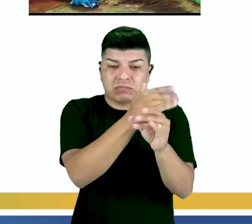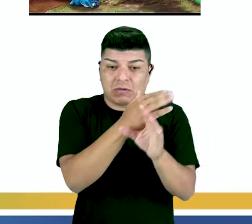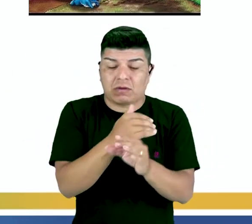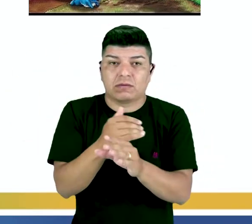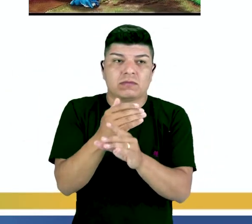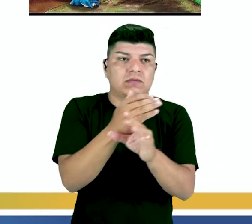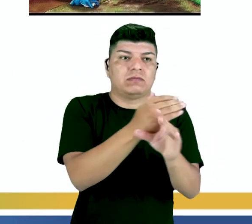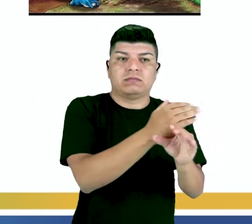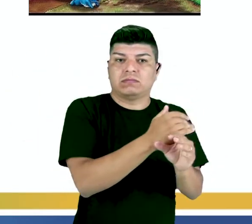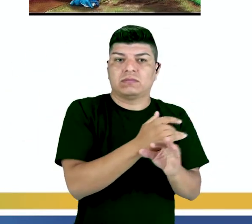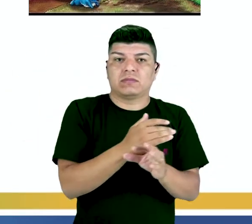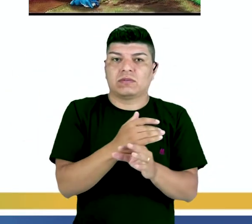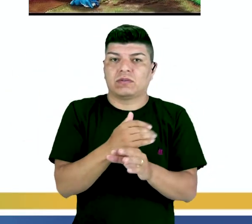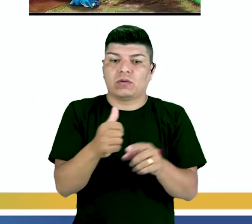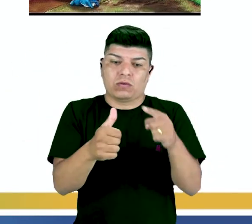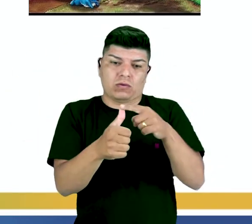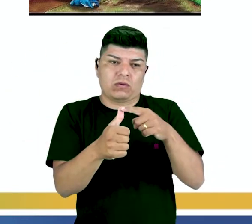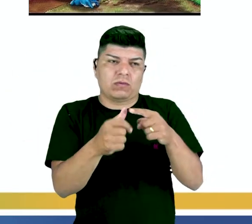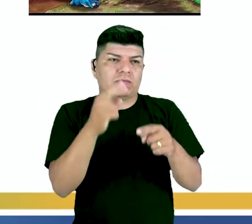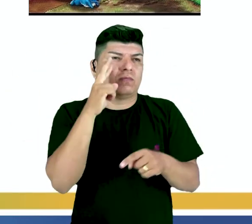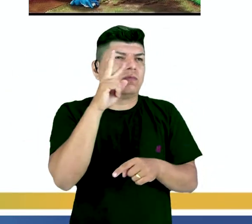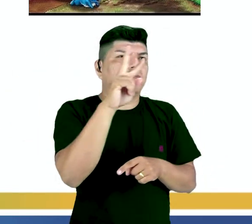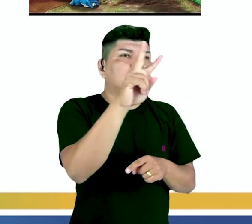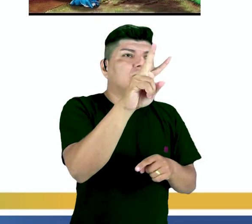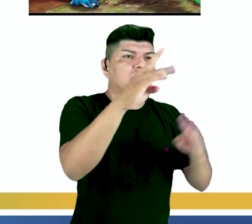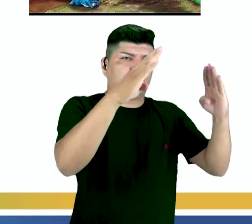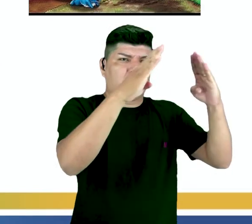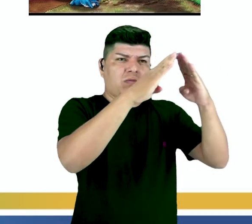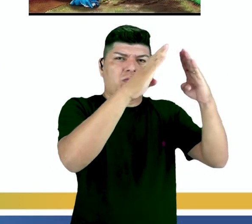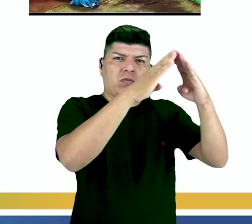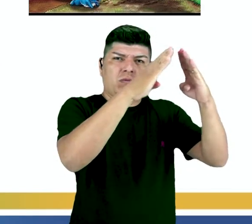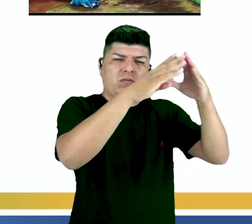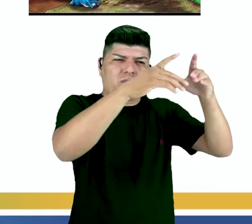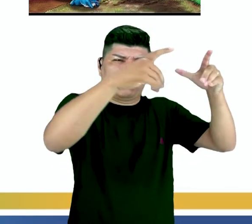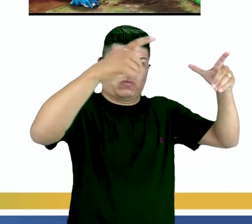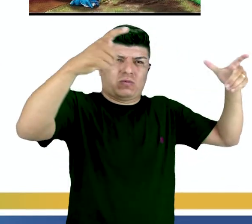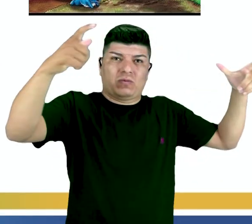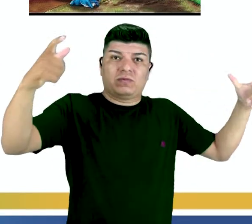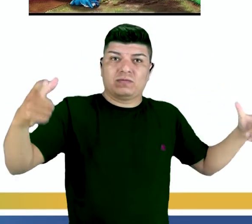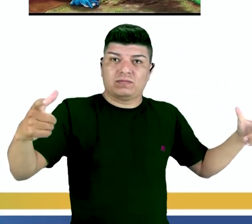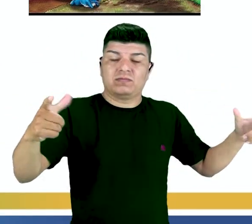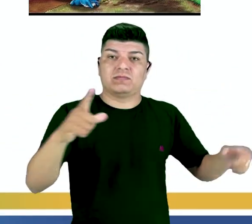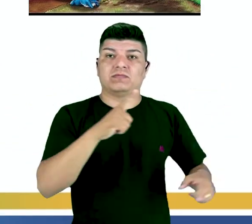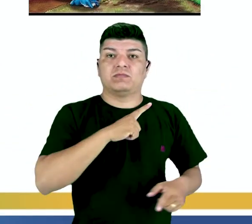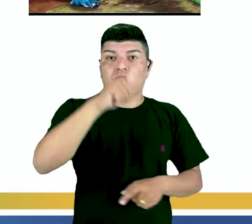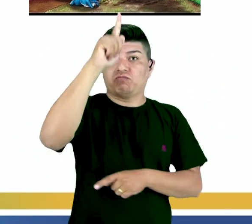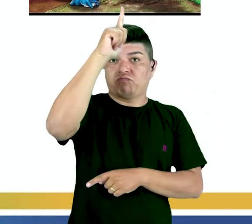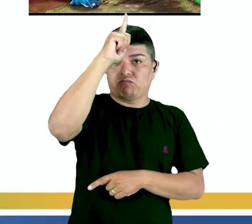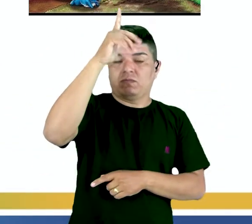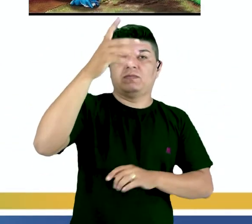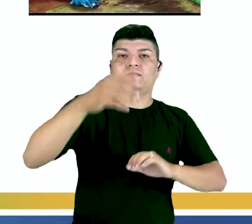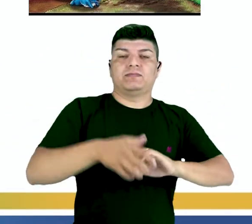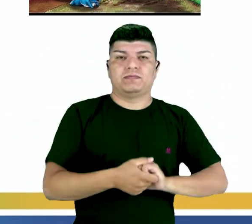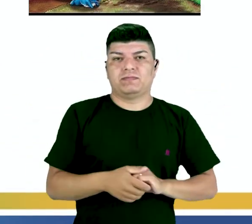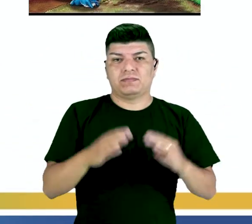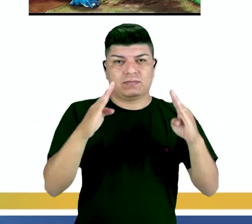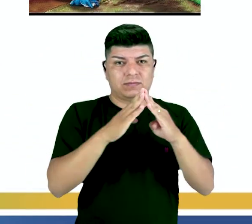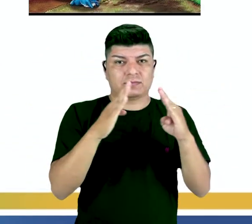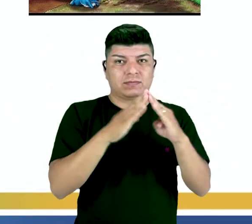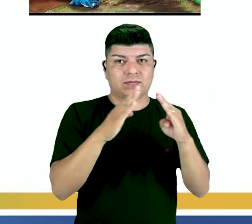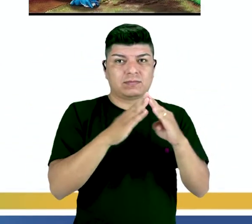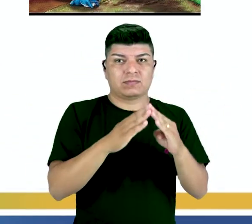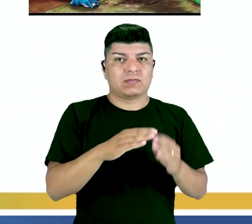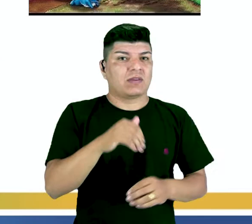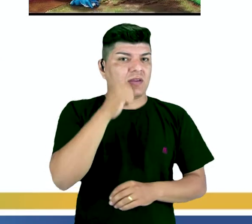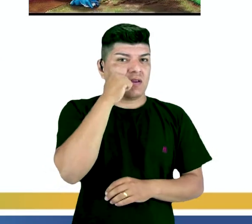todas as direções, o Pequeno Polegar viu uma enorme casa. Naquela casa, morava um gigante feiticeiro. A mulher do feiticeiro